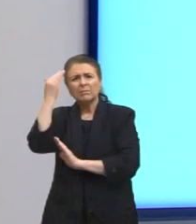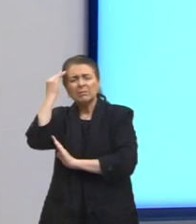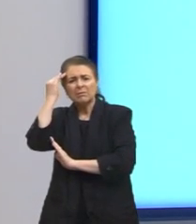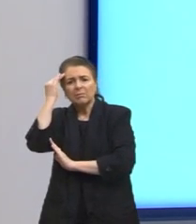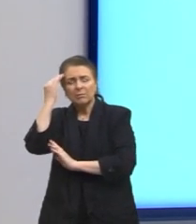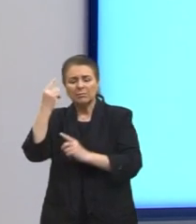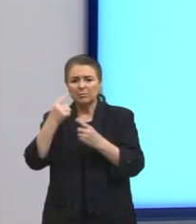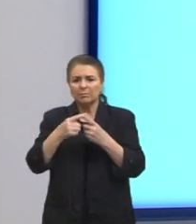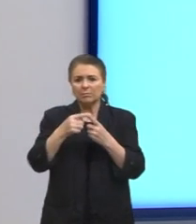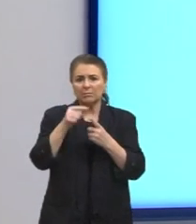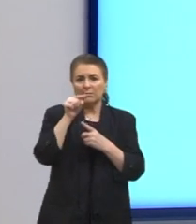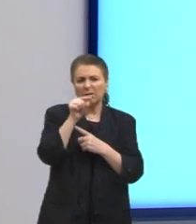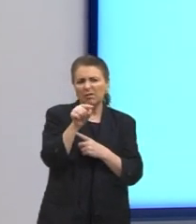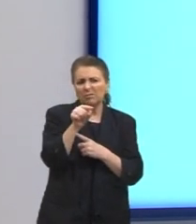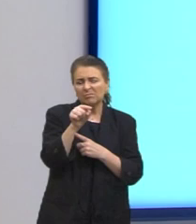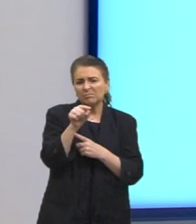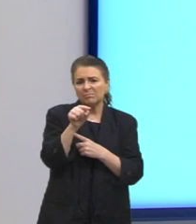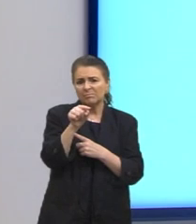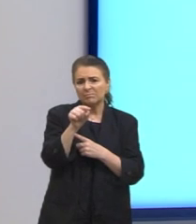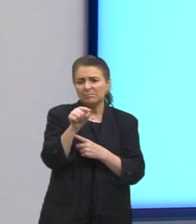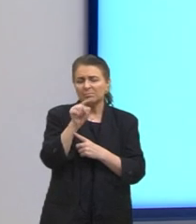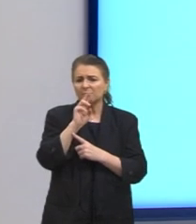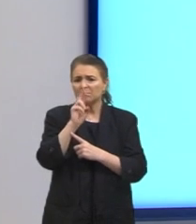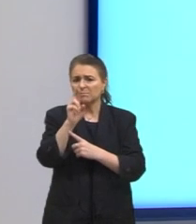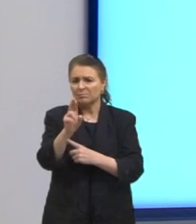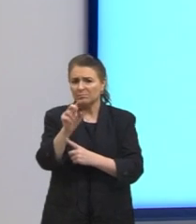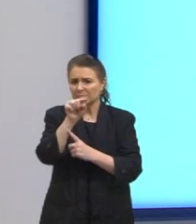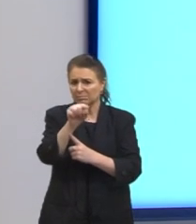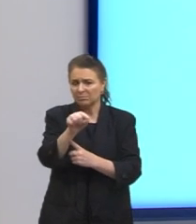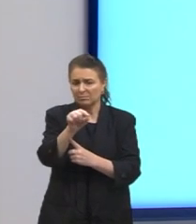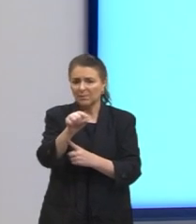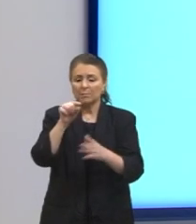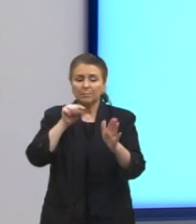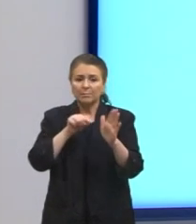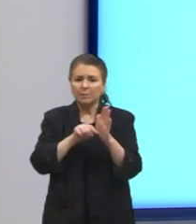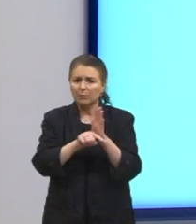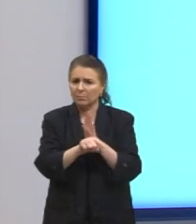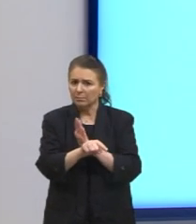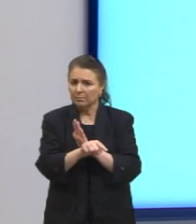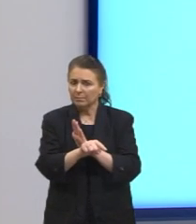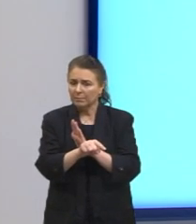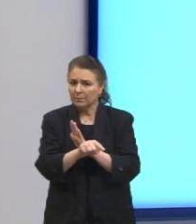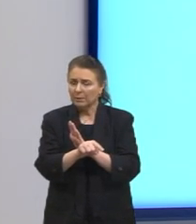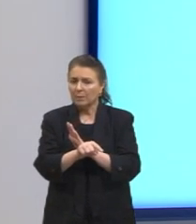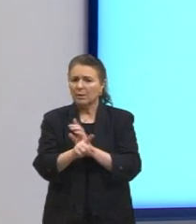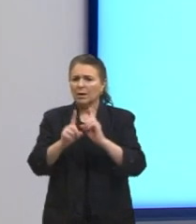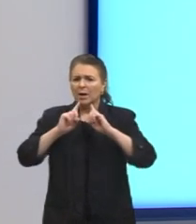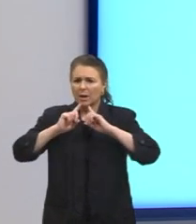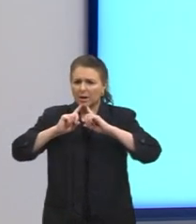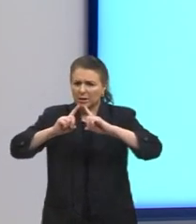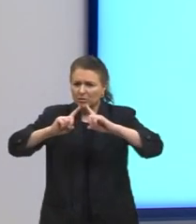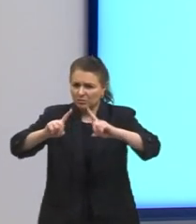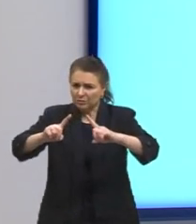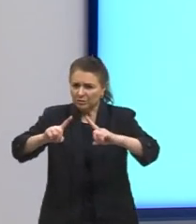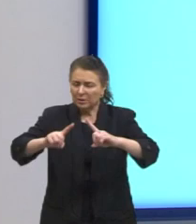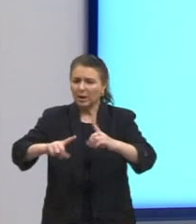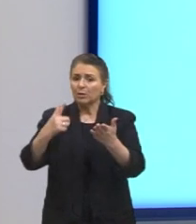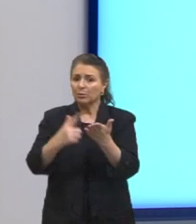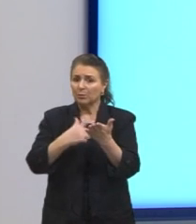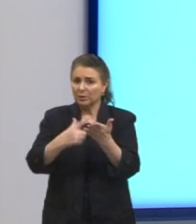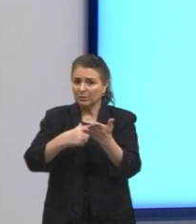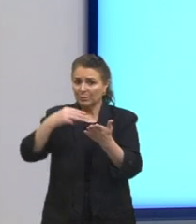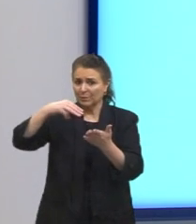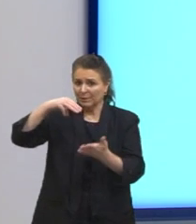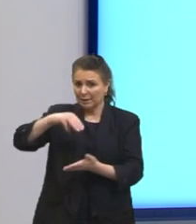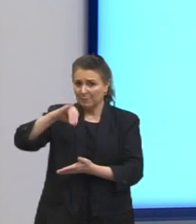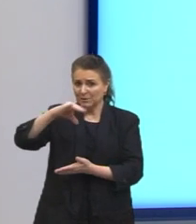porquê desta resposta ali. A pergunta é, a crítica do livro de memórias de Michelle Obama, ex